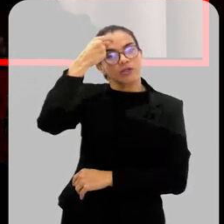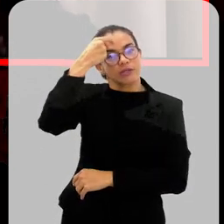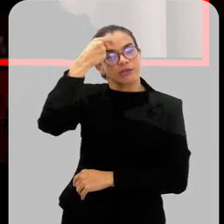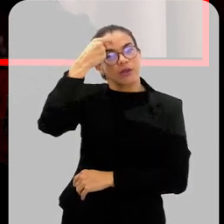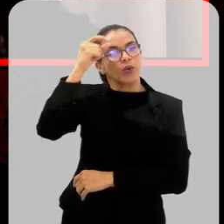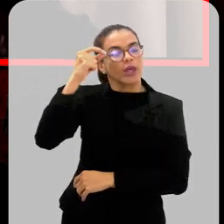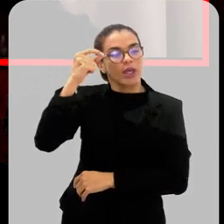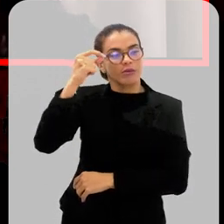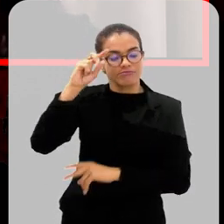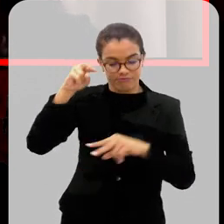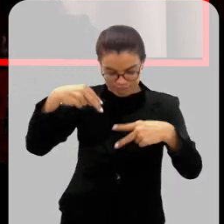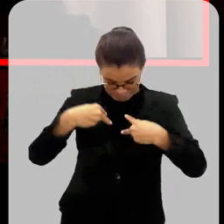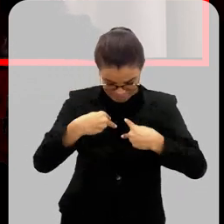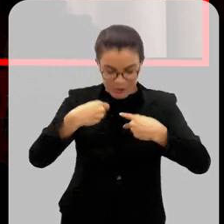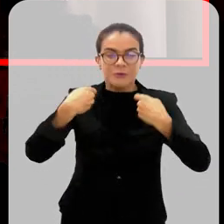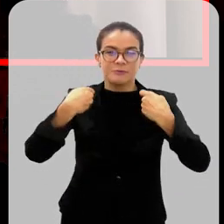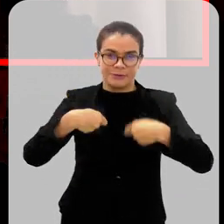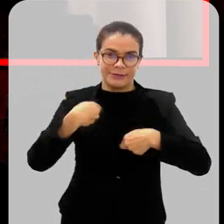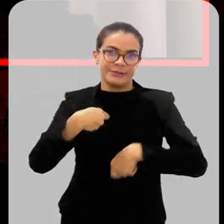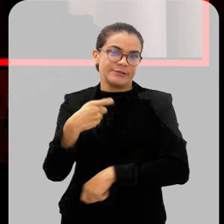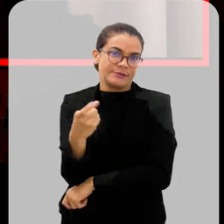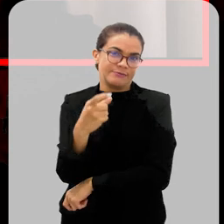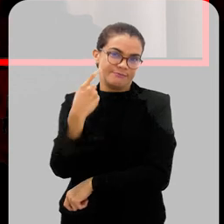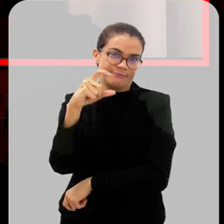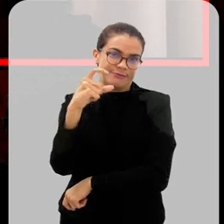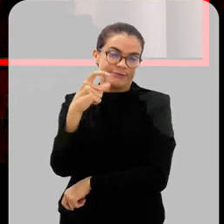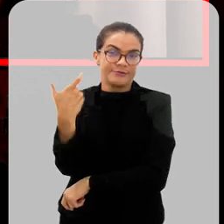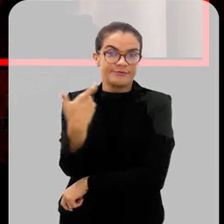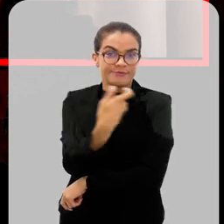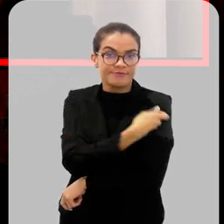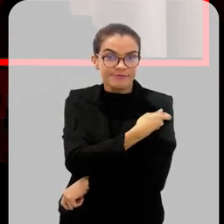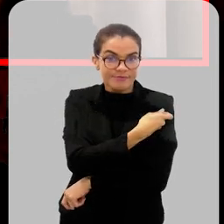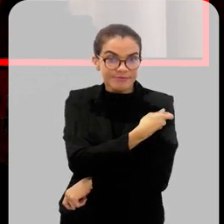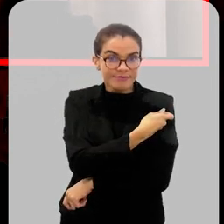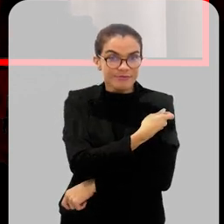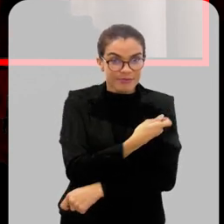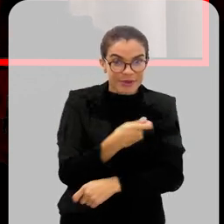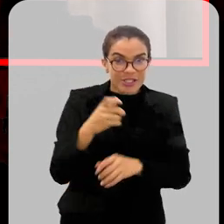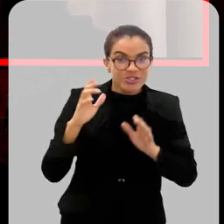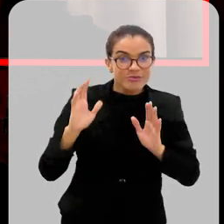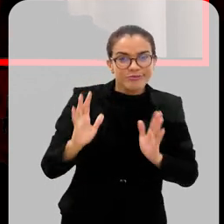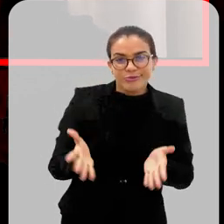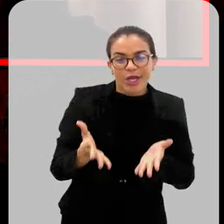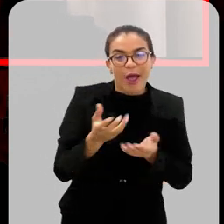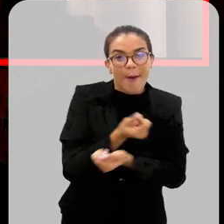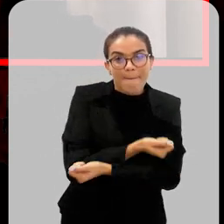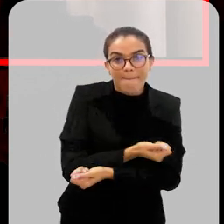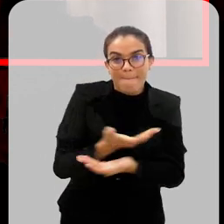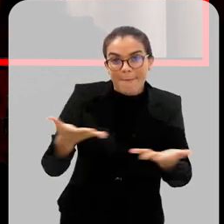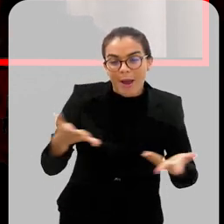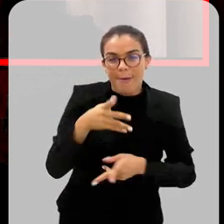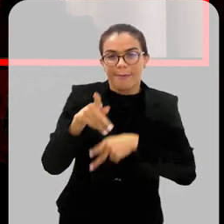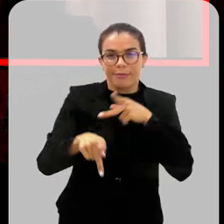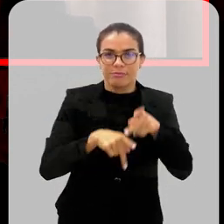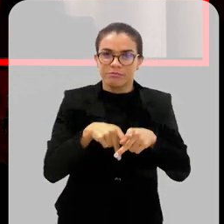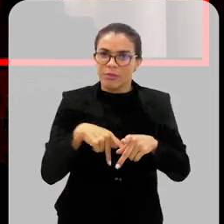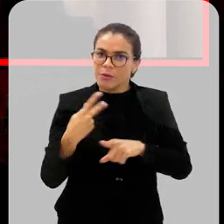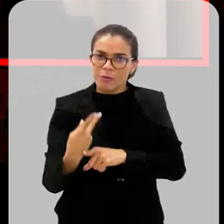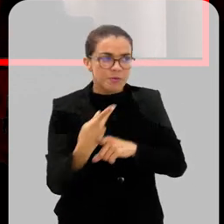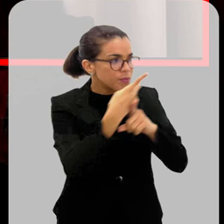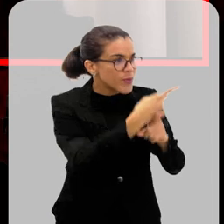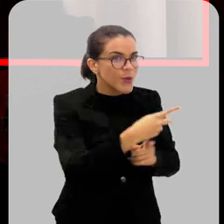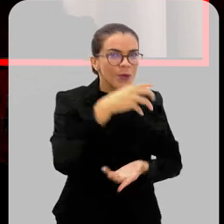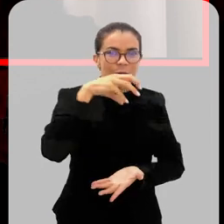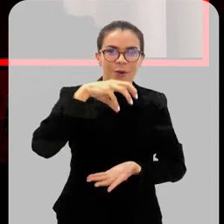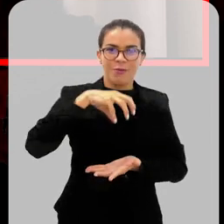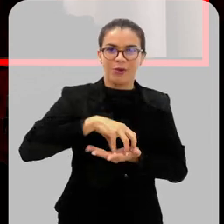necessidade de se vacinar. Quando a vacina já estiver totalmente disponível para a população, que as pessoas possam